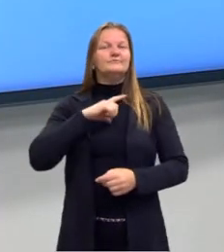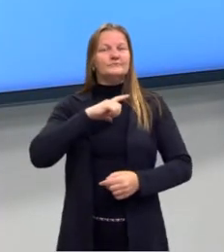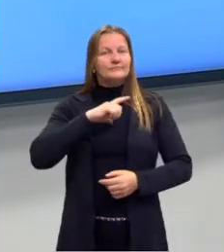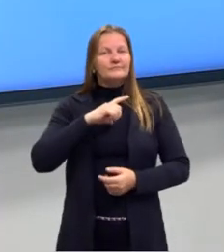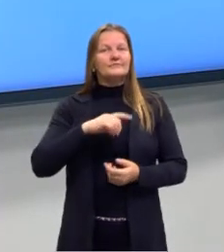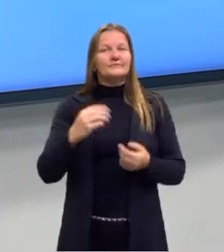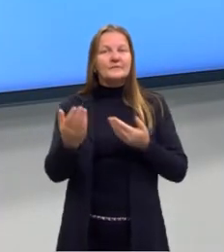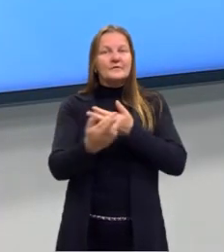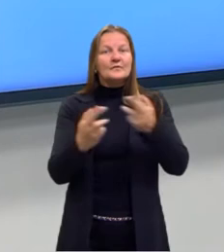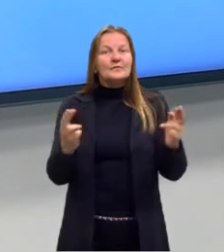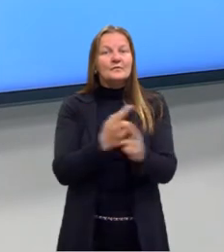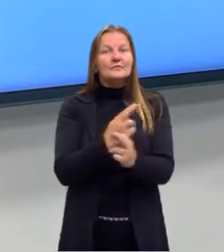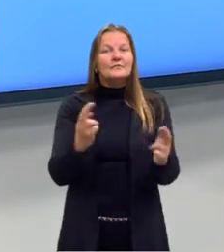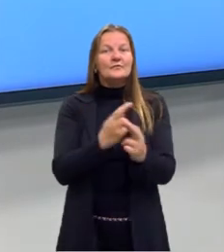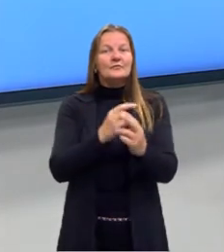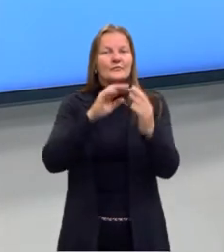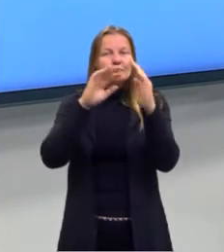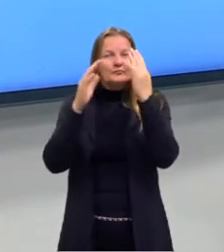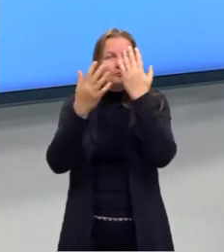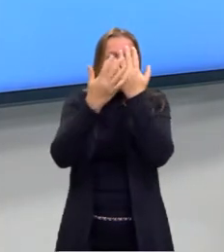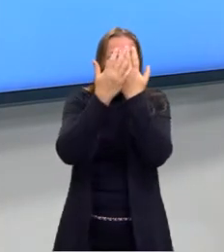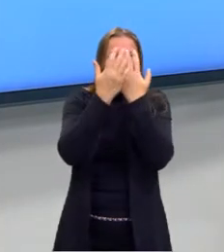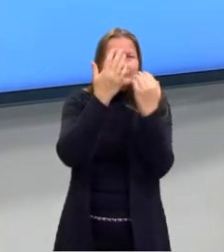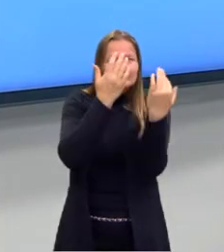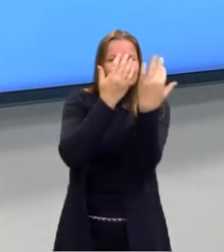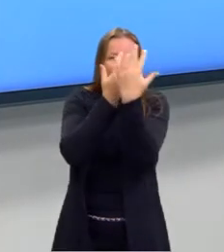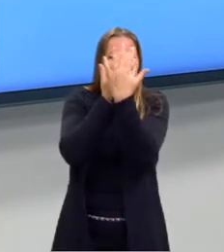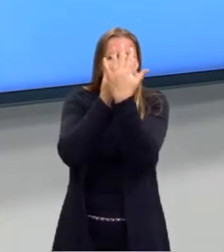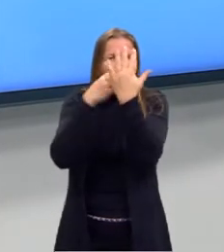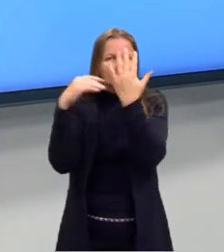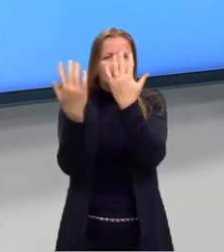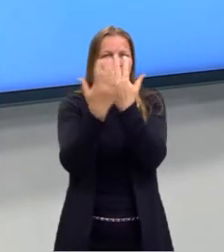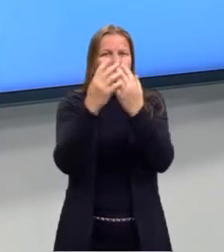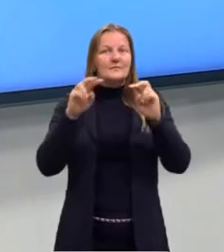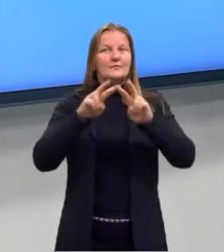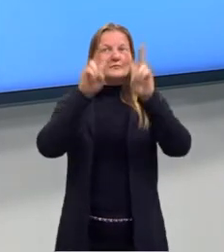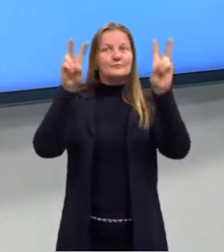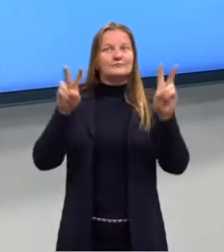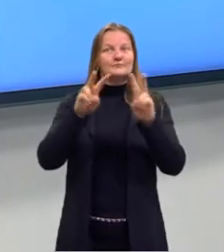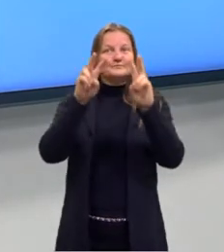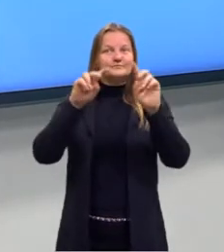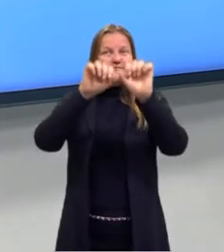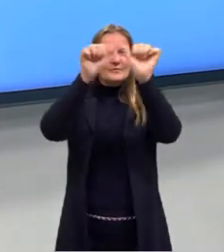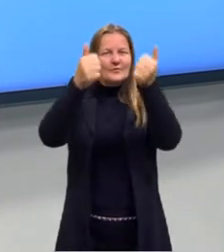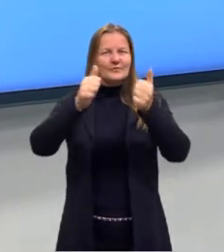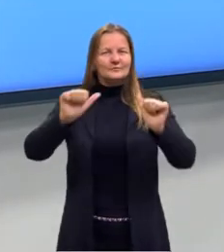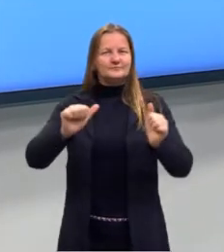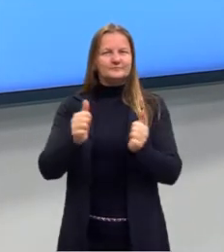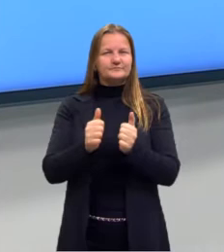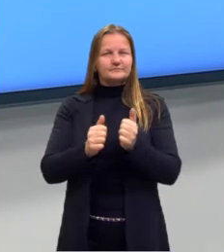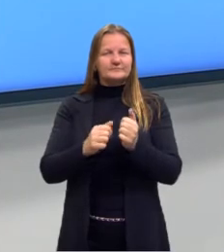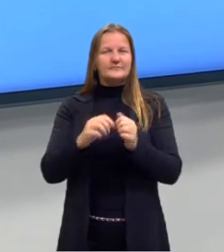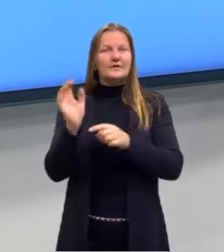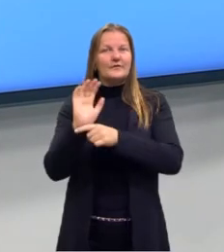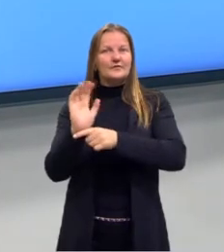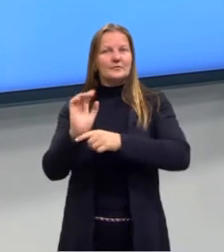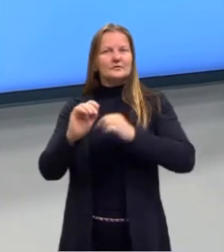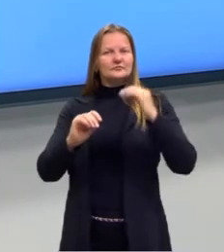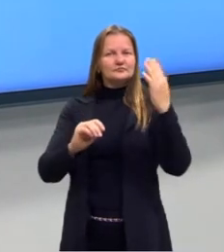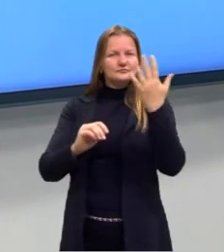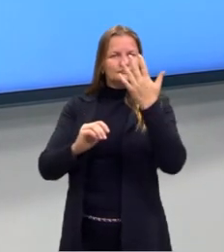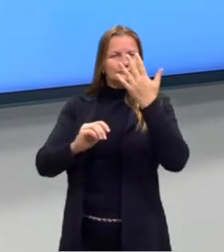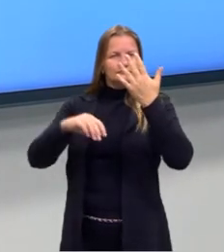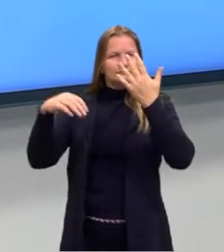com a sobreposição de imagens. Então, seja até no momento de gravar ali o filme, por exemplo,